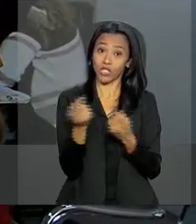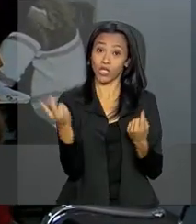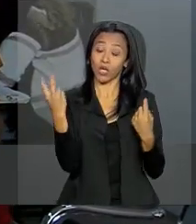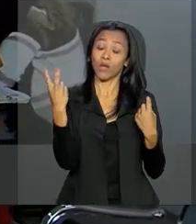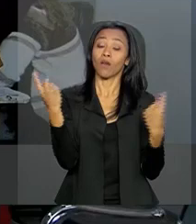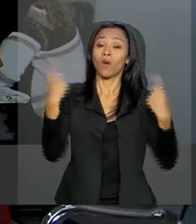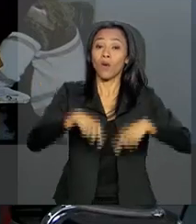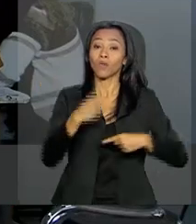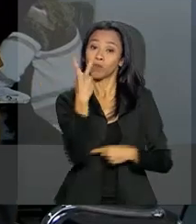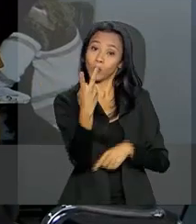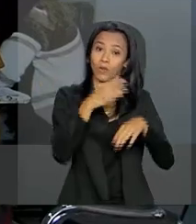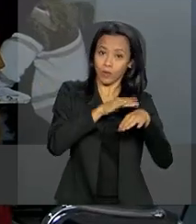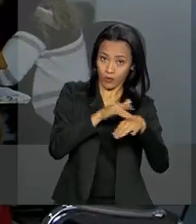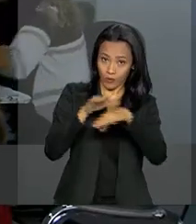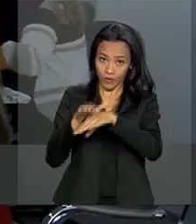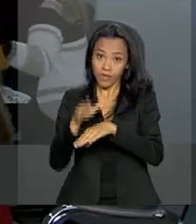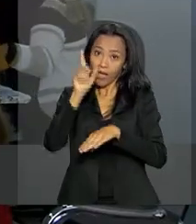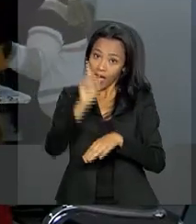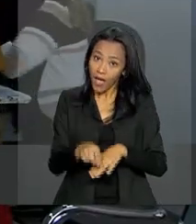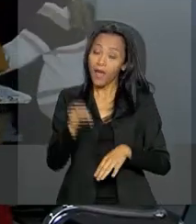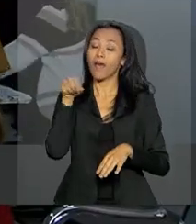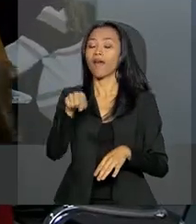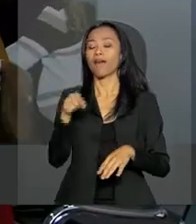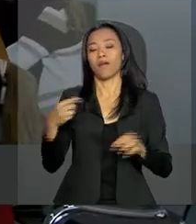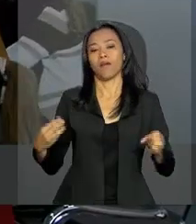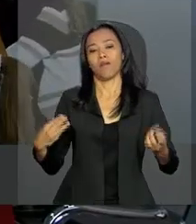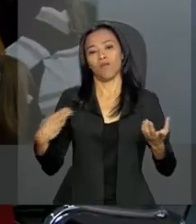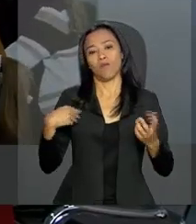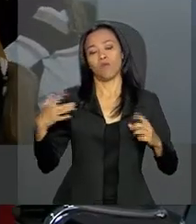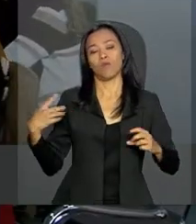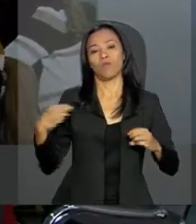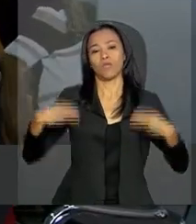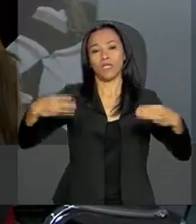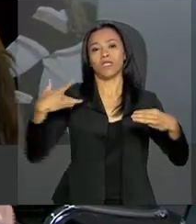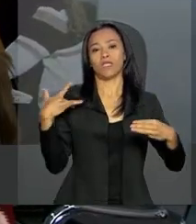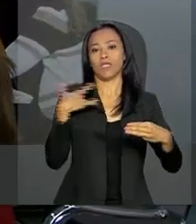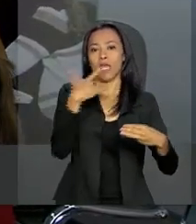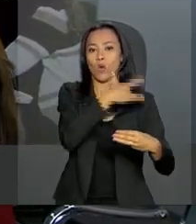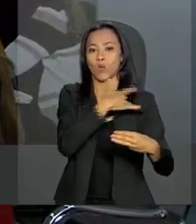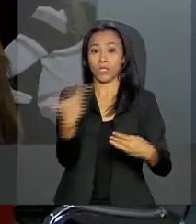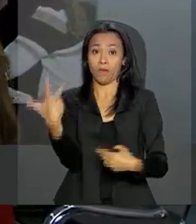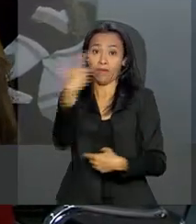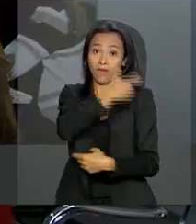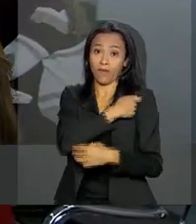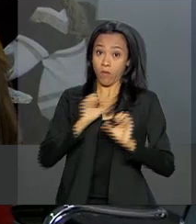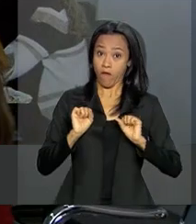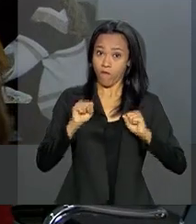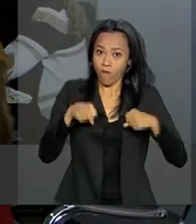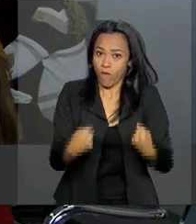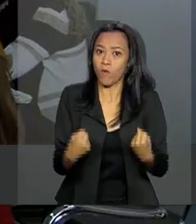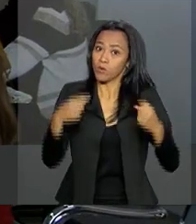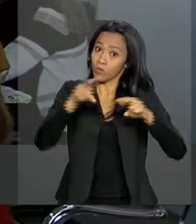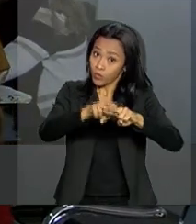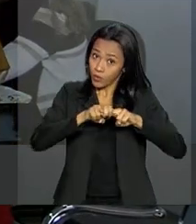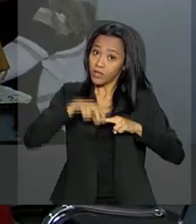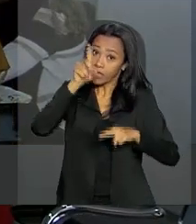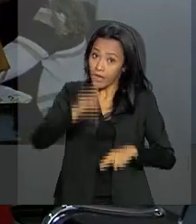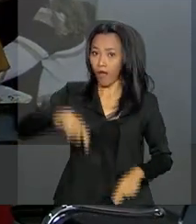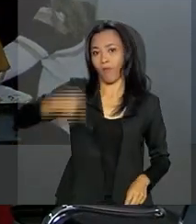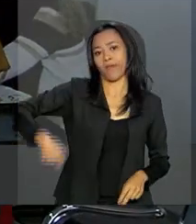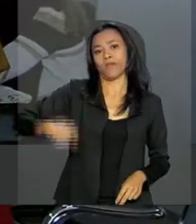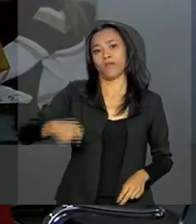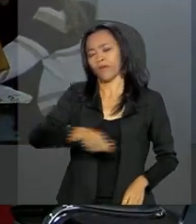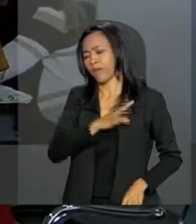é uma campanha de reforço feita pelo Ministério da Saúde a cada 4 anos. Por isso, ela é obrigatória para todas as